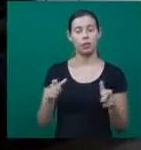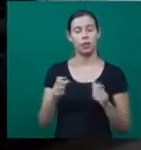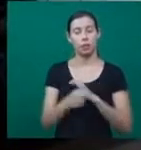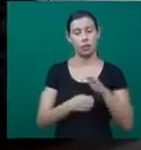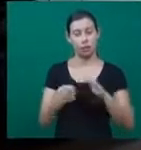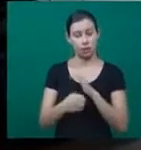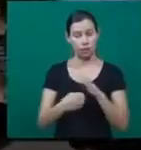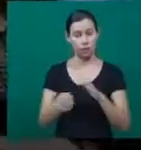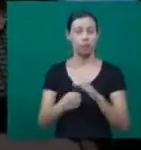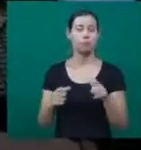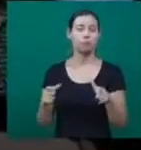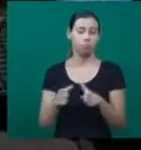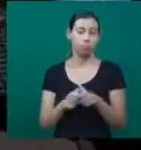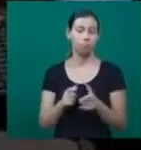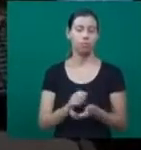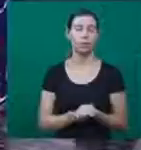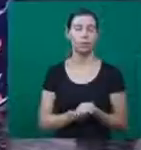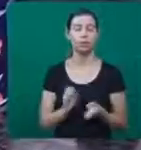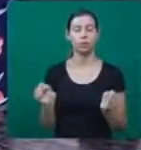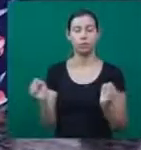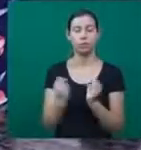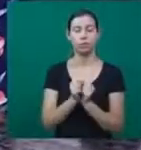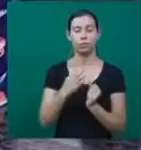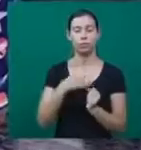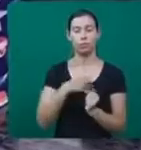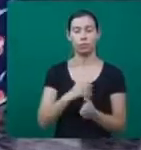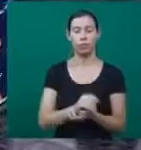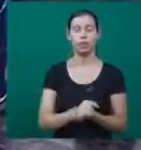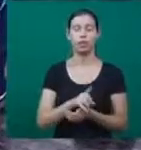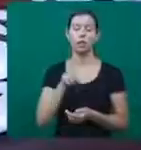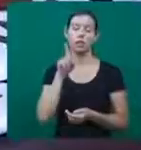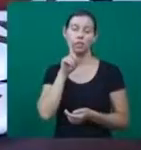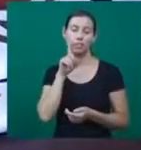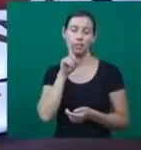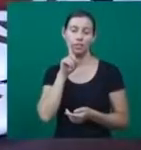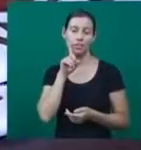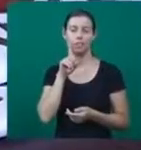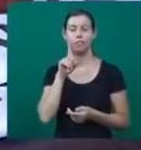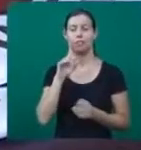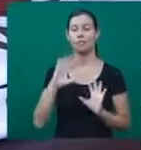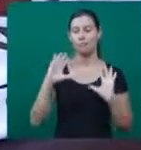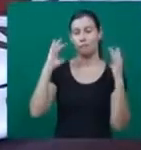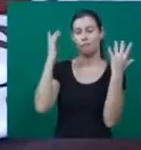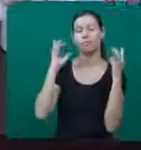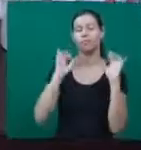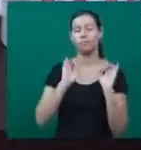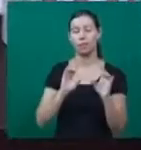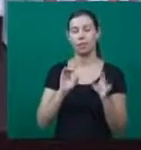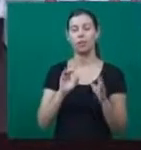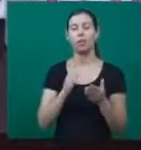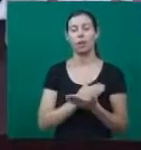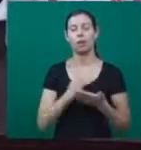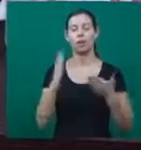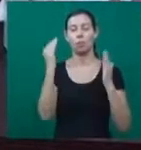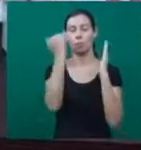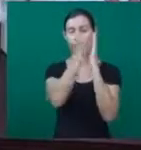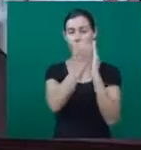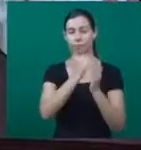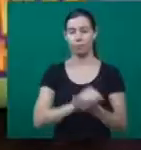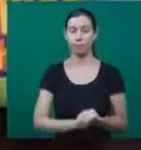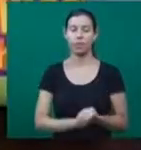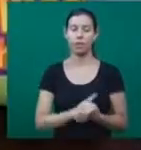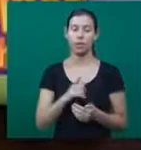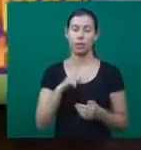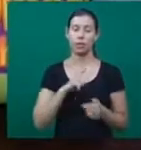perto da filha pequena. E deu certo. Em datas específicas do comércio, as vendas aumentam muito. Para o Dia das Mães, por